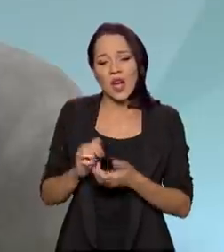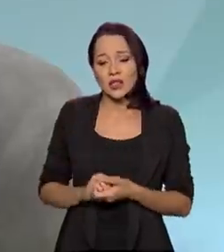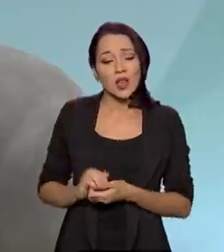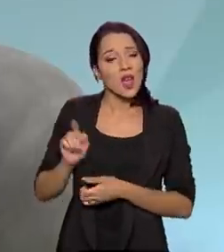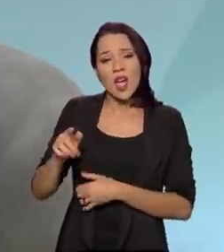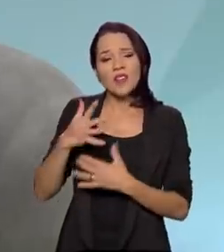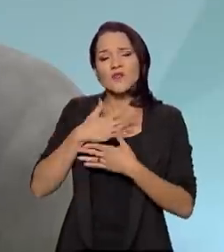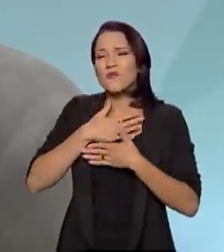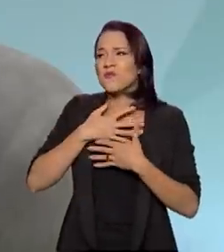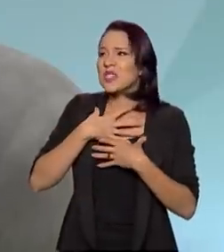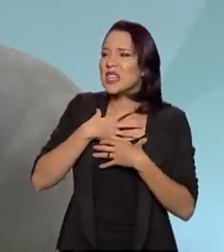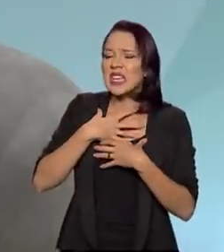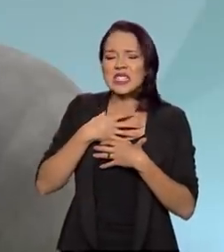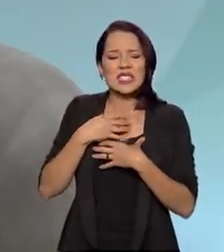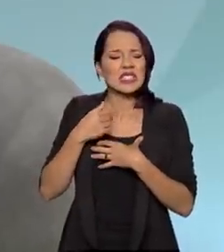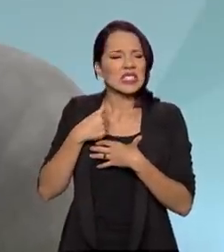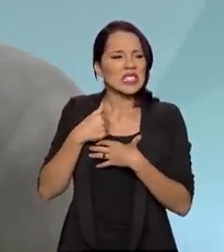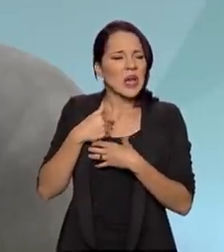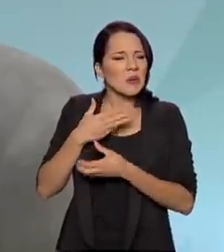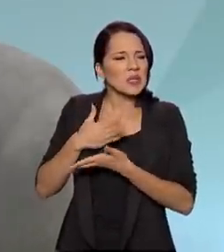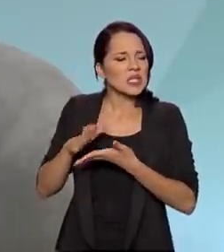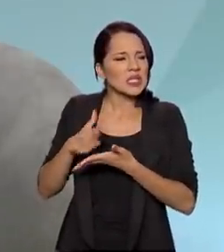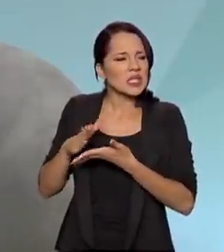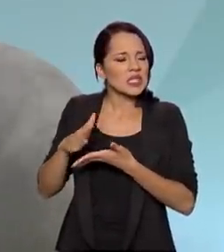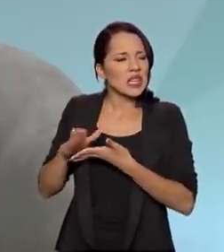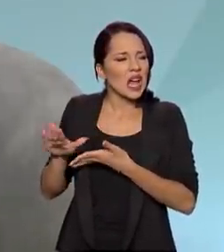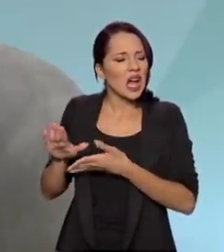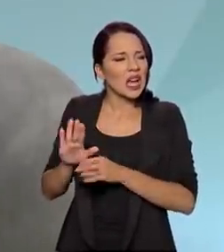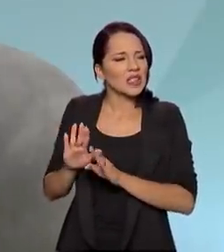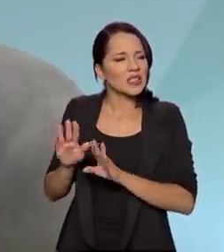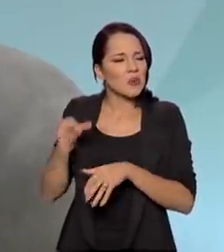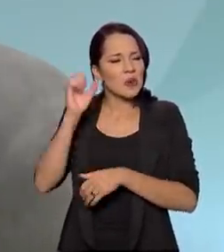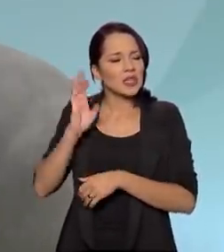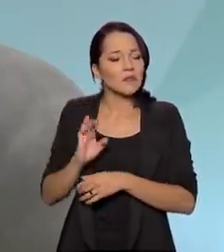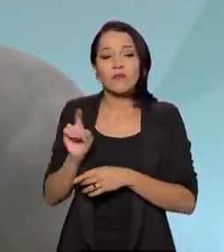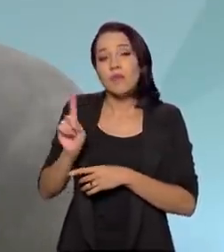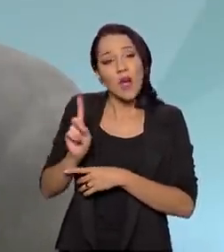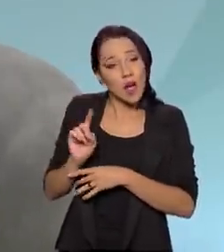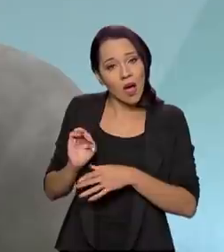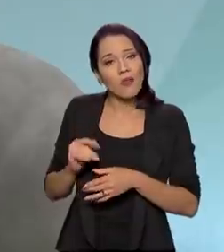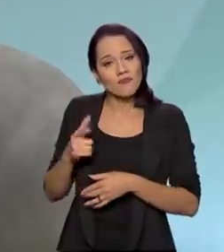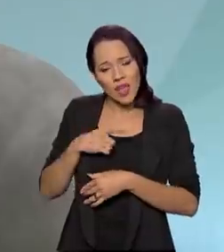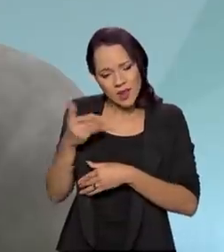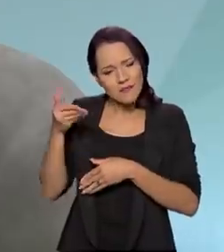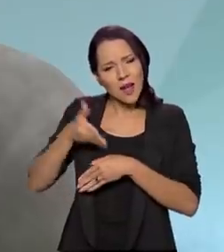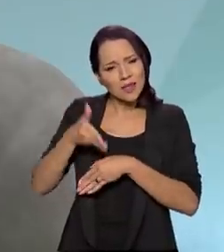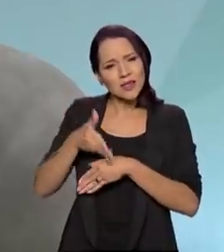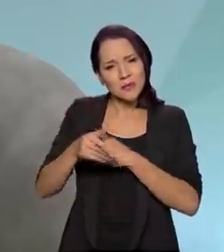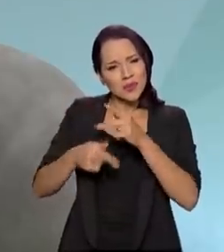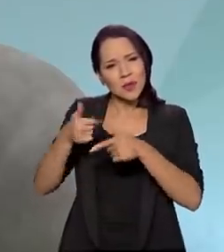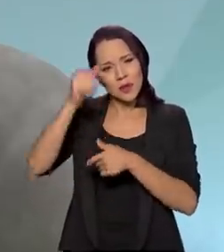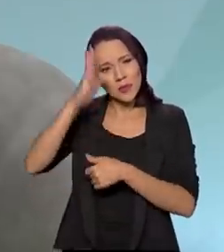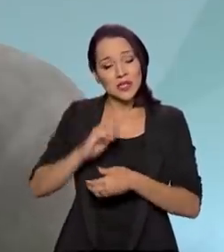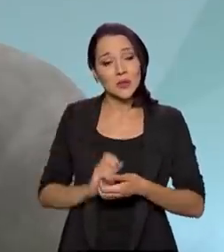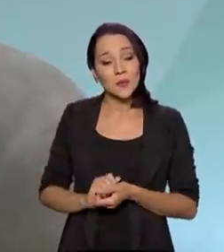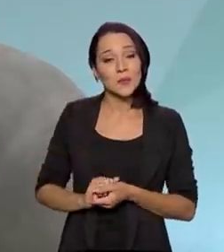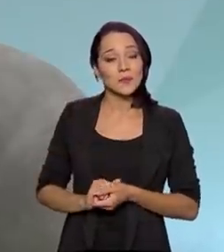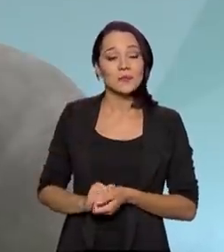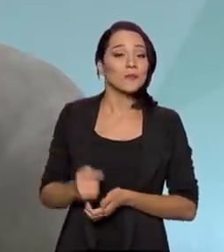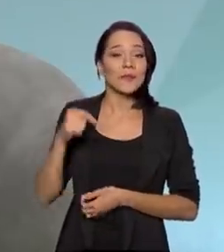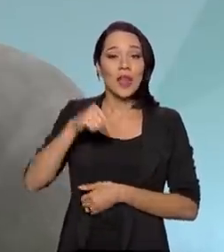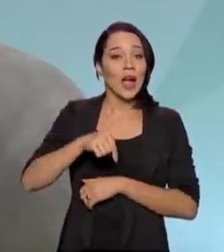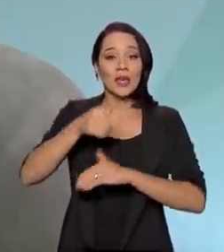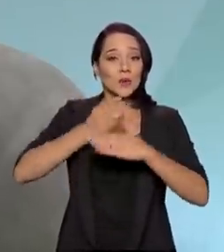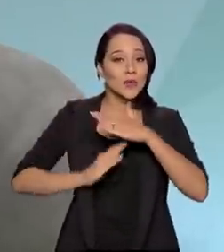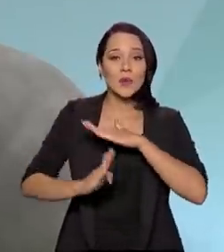sentem, em momento nenhum, partícipes das suas, das atividades do país. Aqui não, aqui